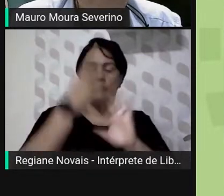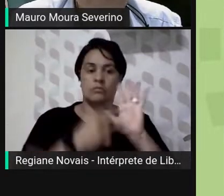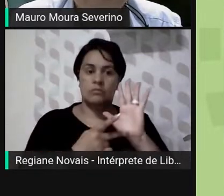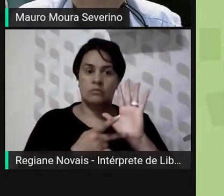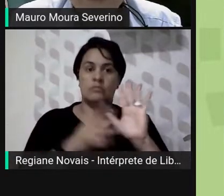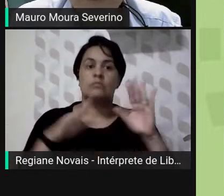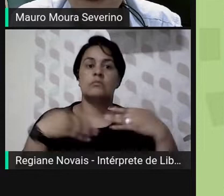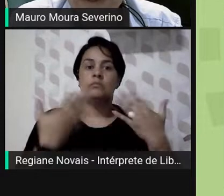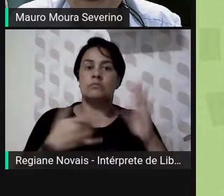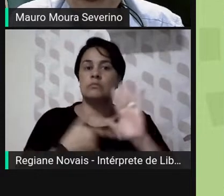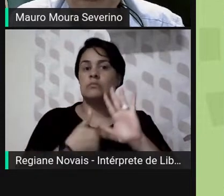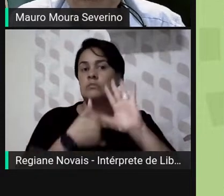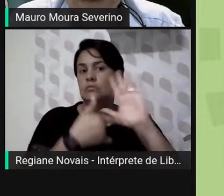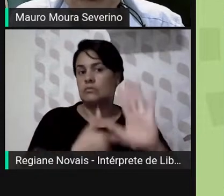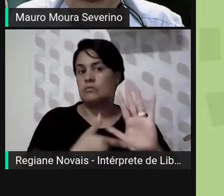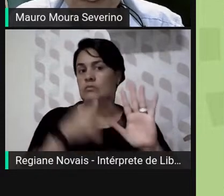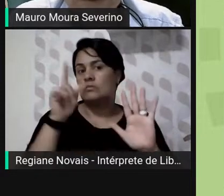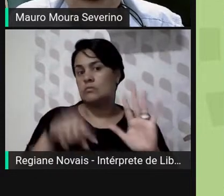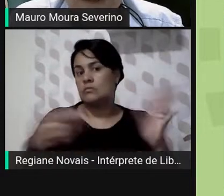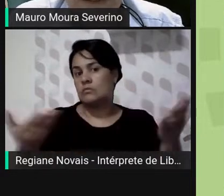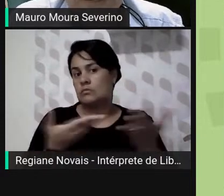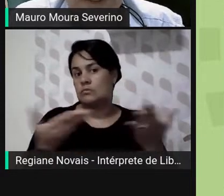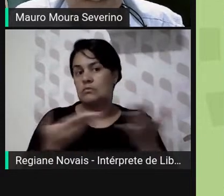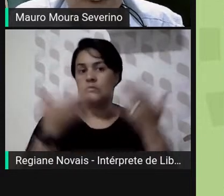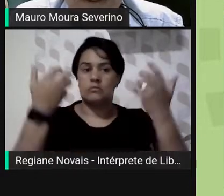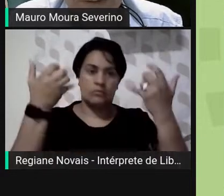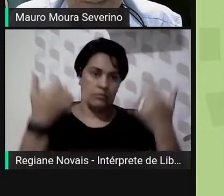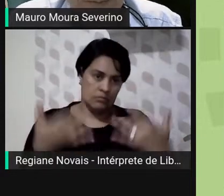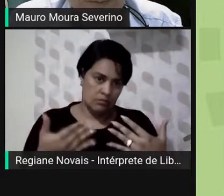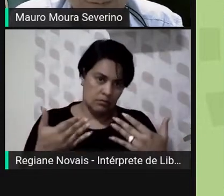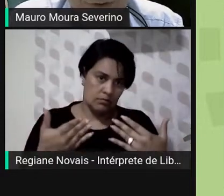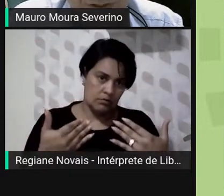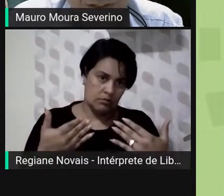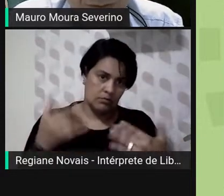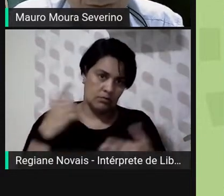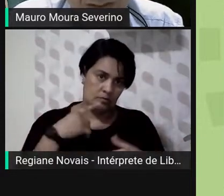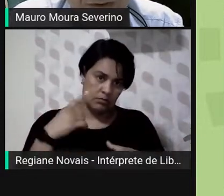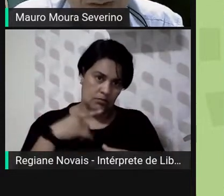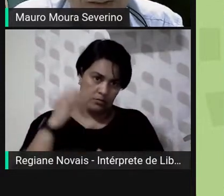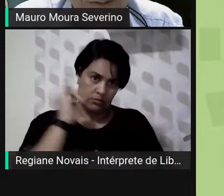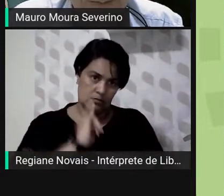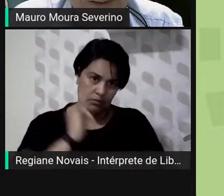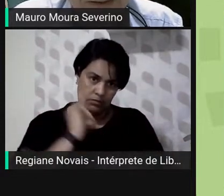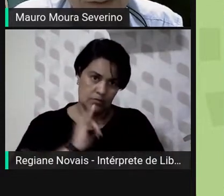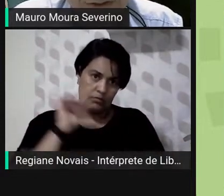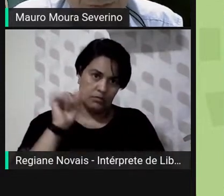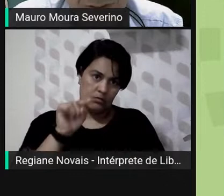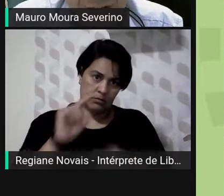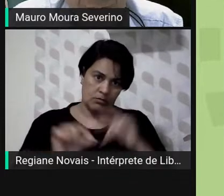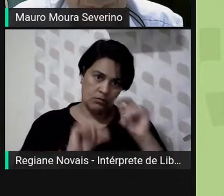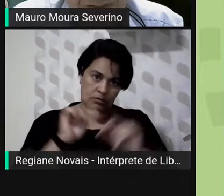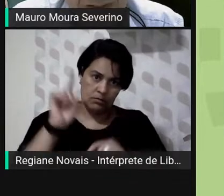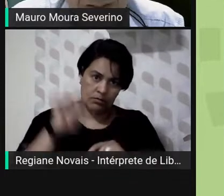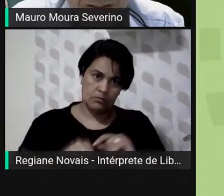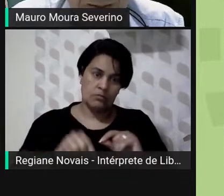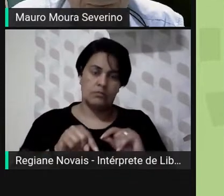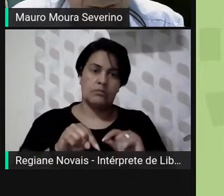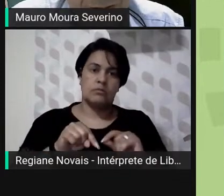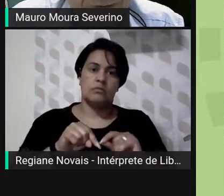exemplificar o que nós estamos falando aqui, temos aí, por exemplo, o projeto relacionado ao plano editorial